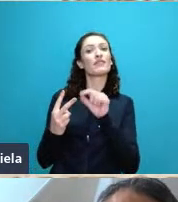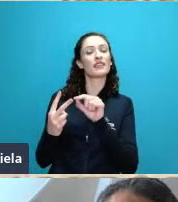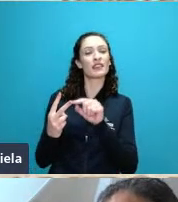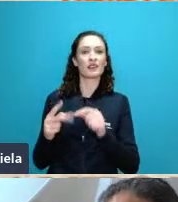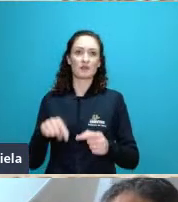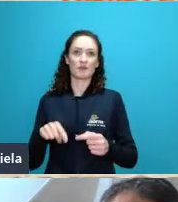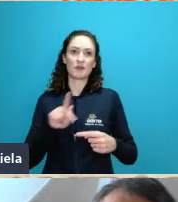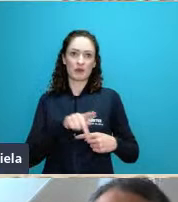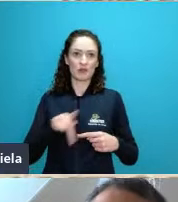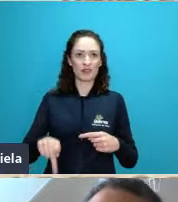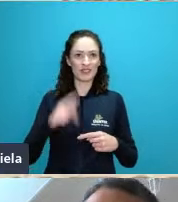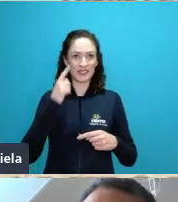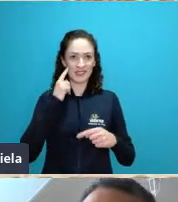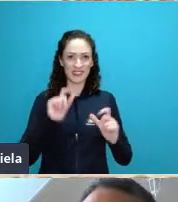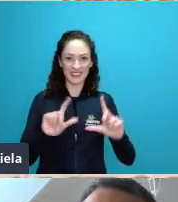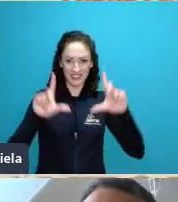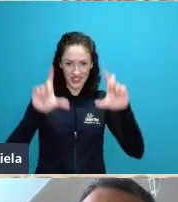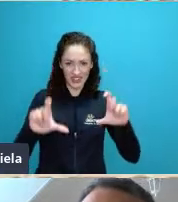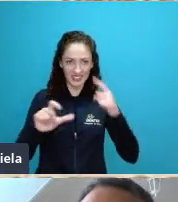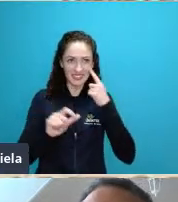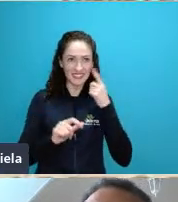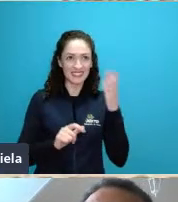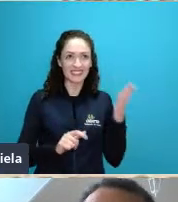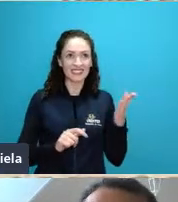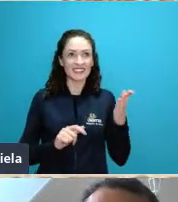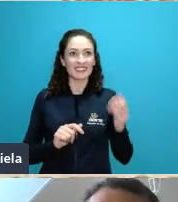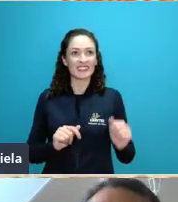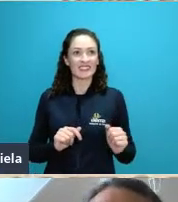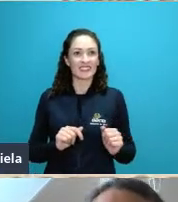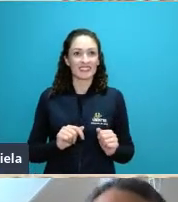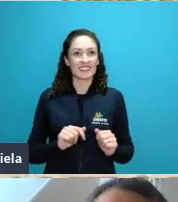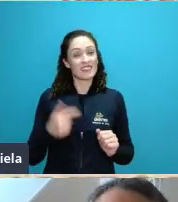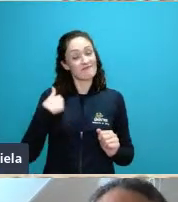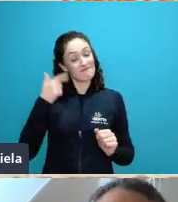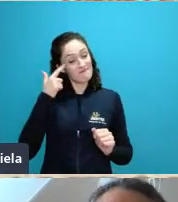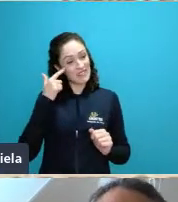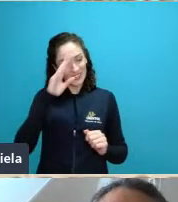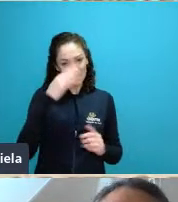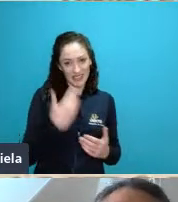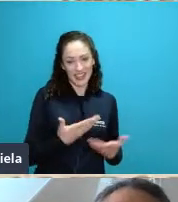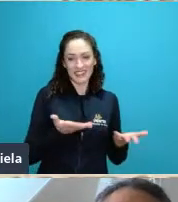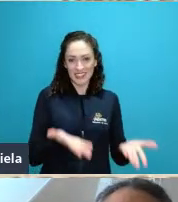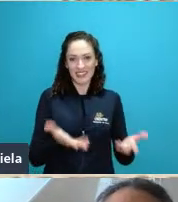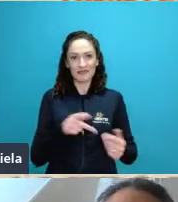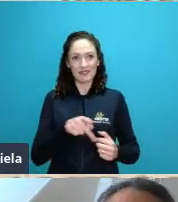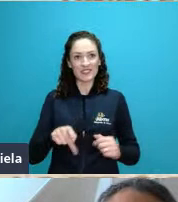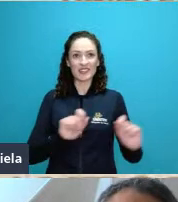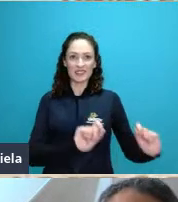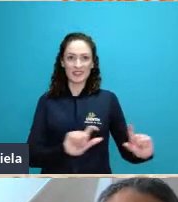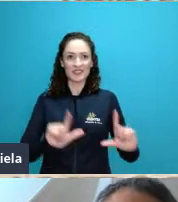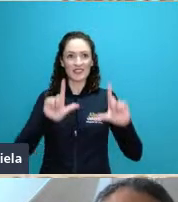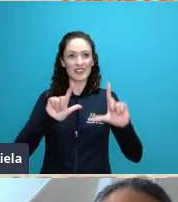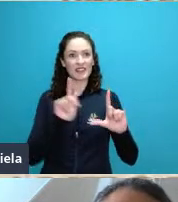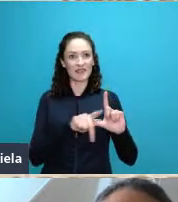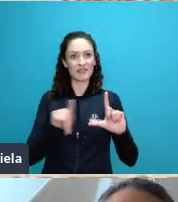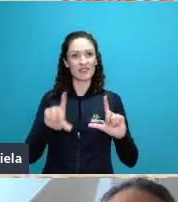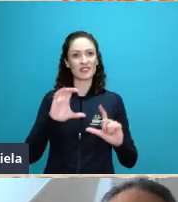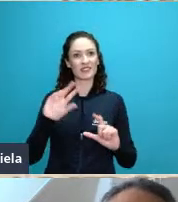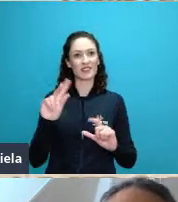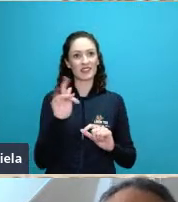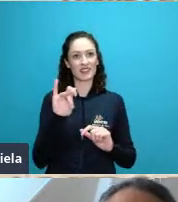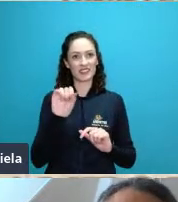Fiore que eu acabei na forma de homenagem colocando nesse meu slide amiga